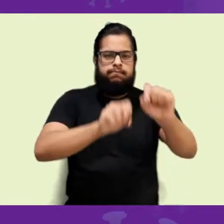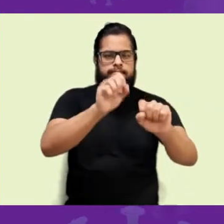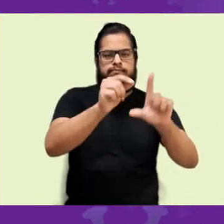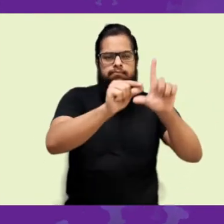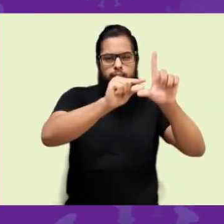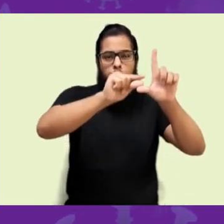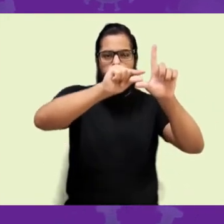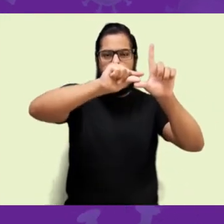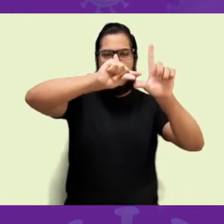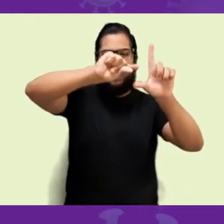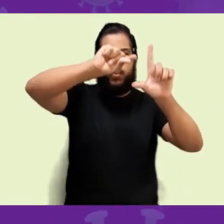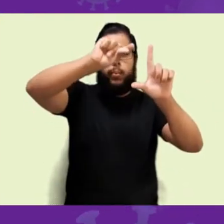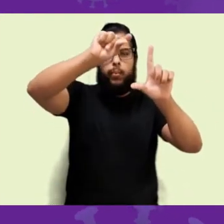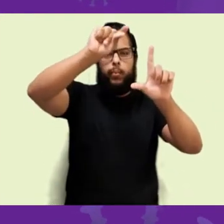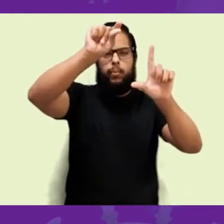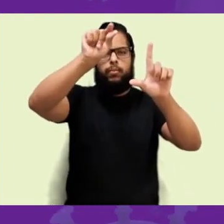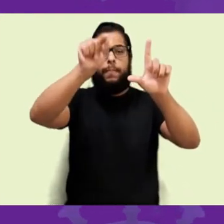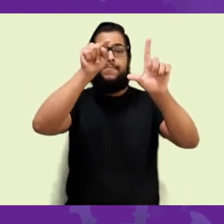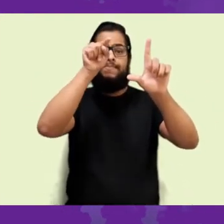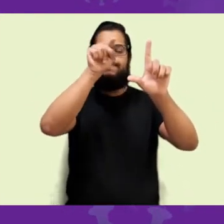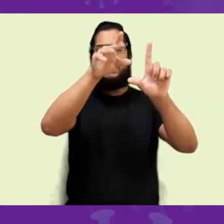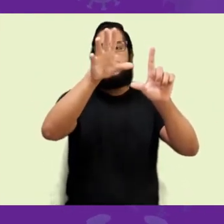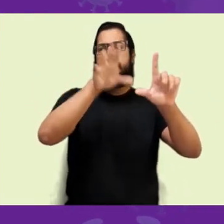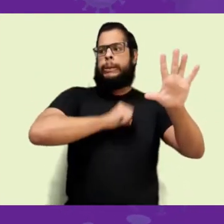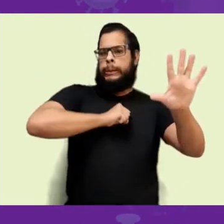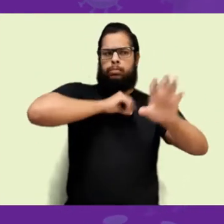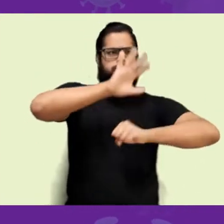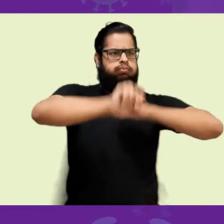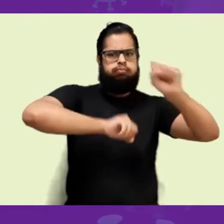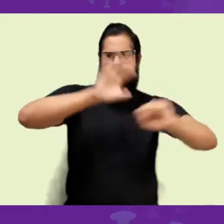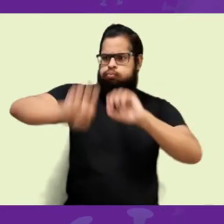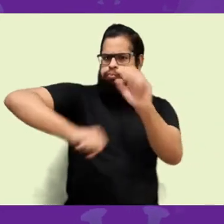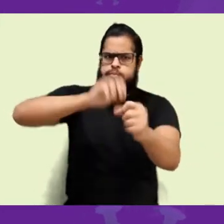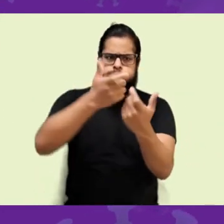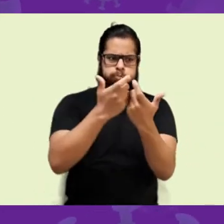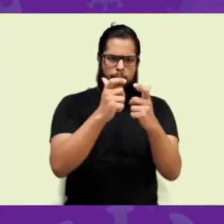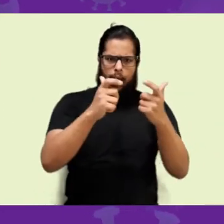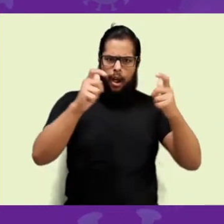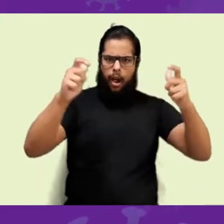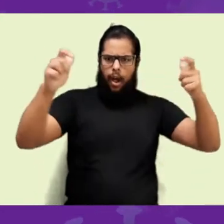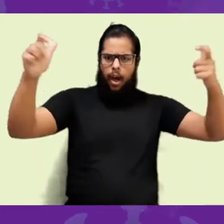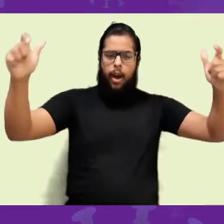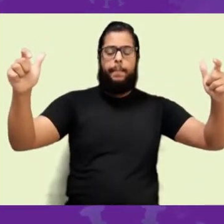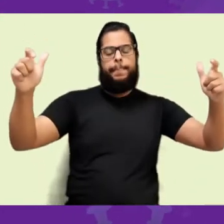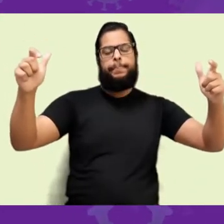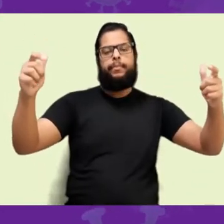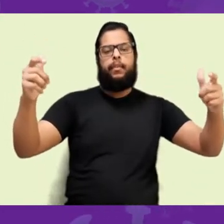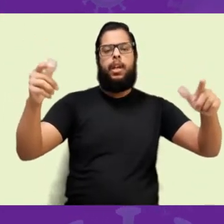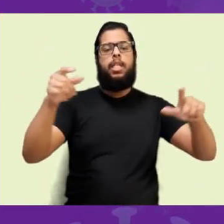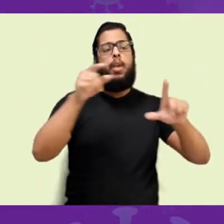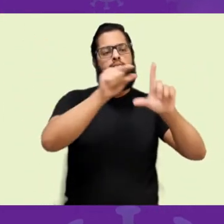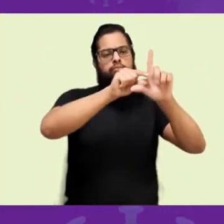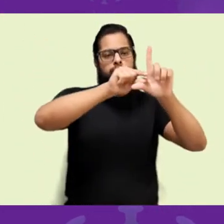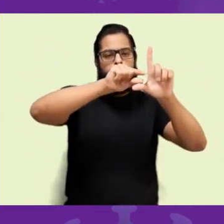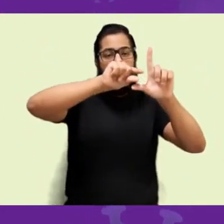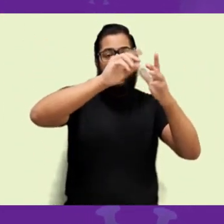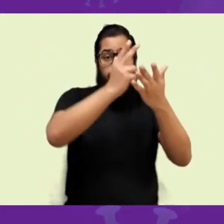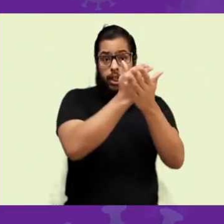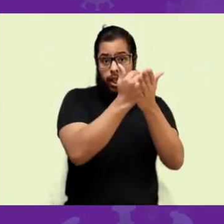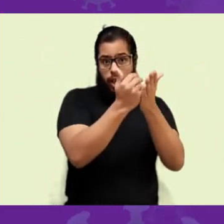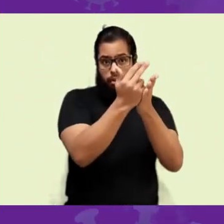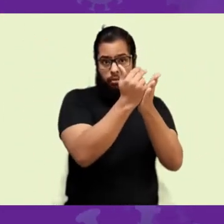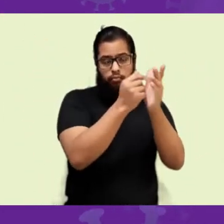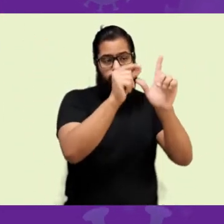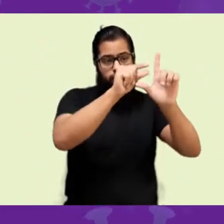daquela curva epidêmica, a gente chama de onda, aquela sobe e depois desce. Então, veja bem, o eu chamo de primeira